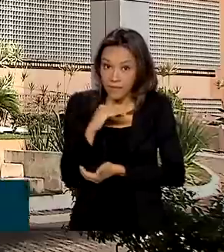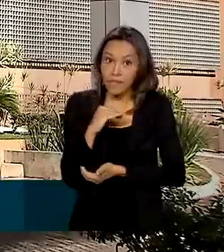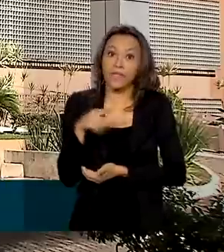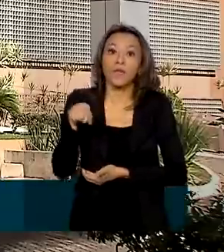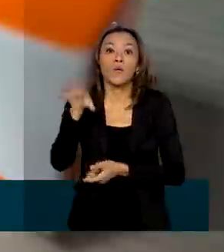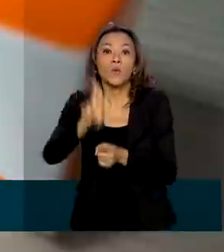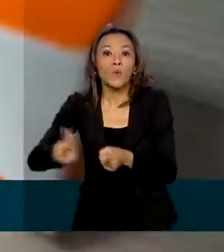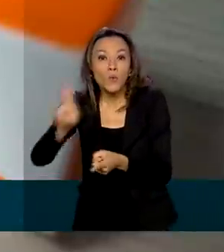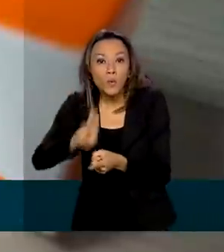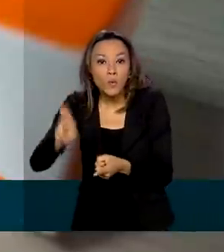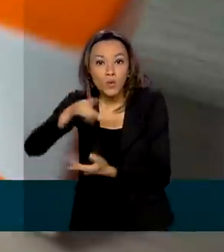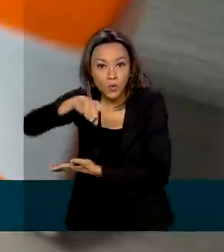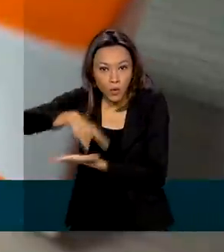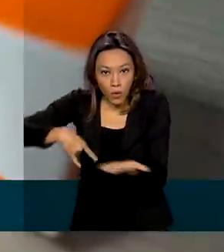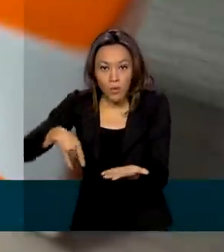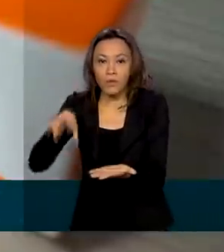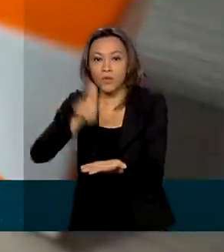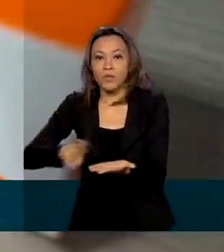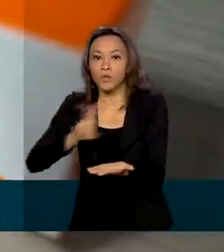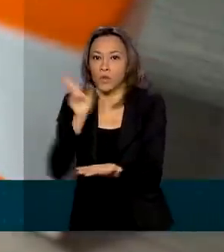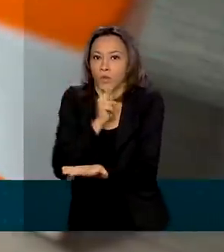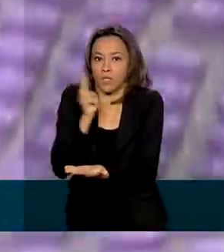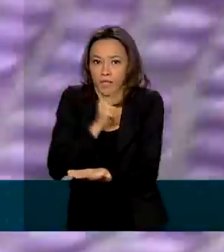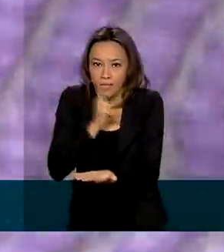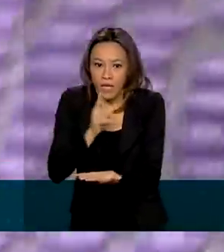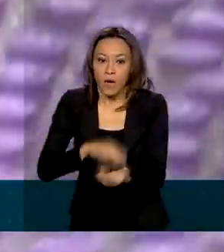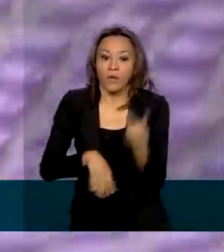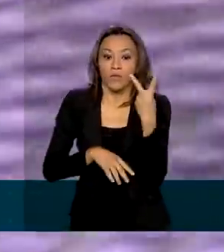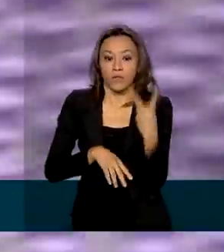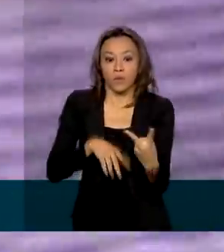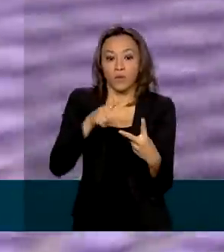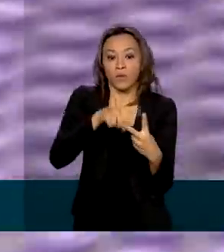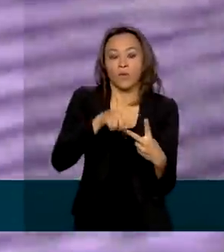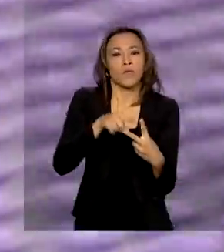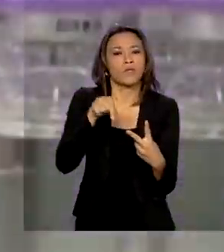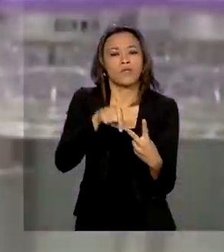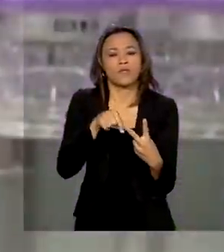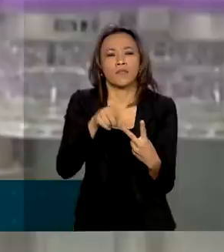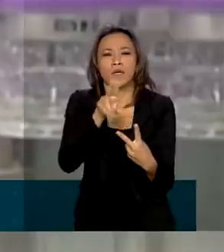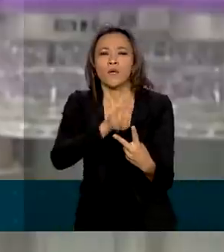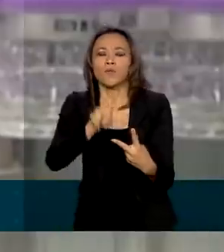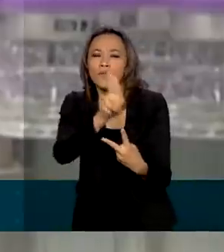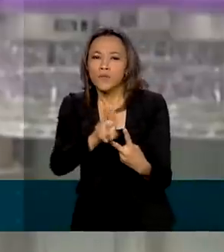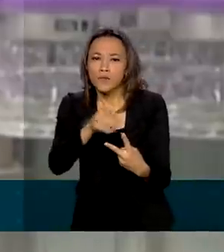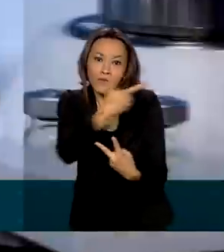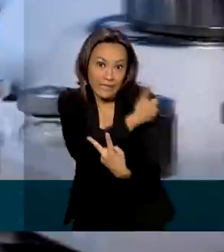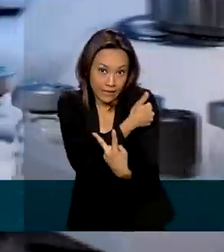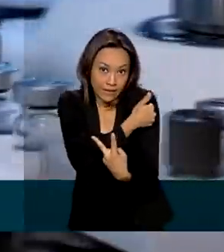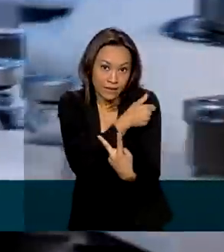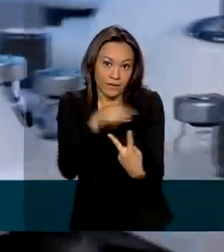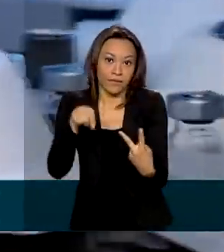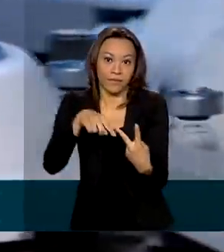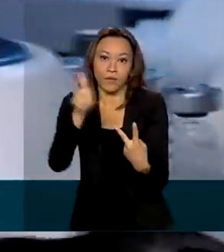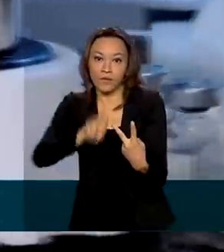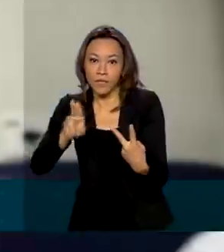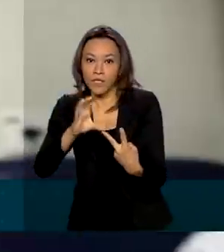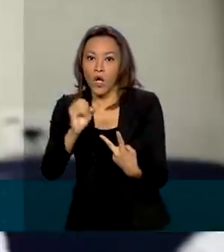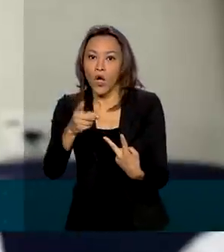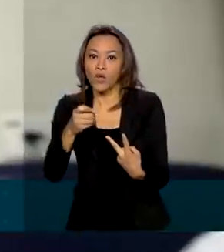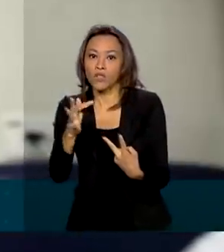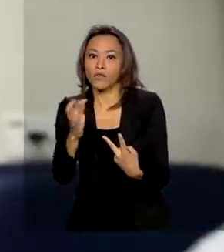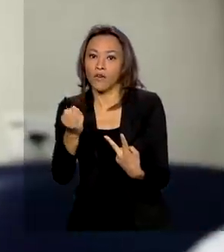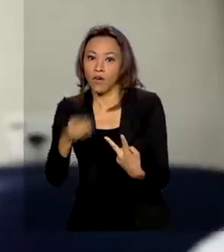emergencial das vacinas Coronavac e da Universidade de Oxford contra a covid-19.